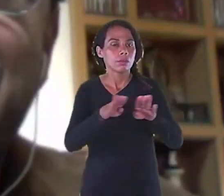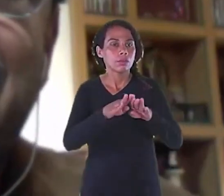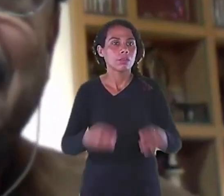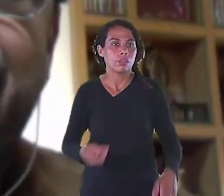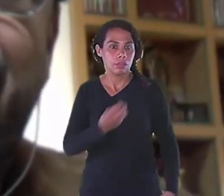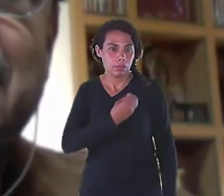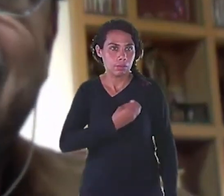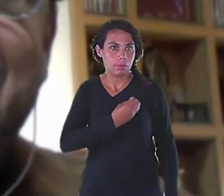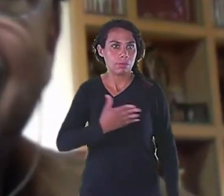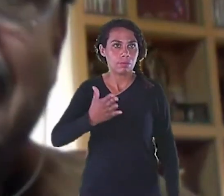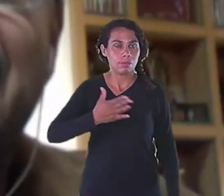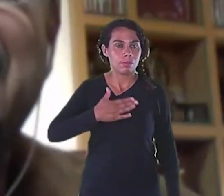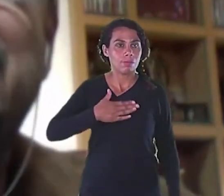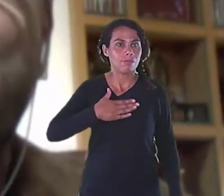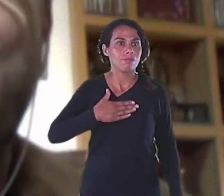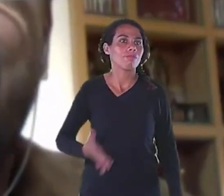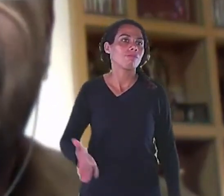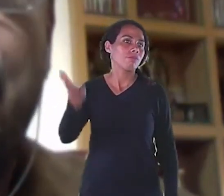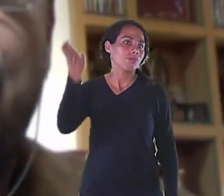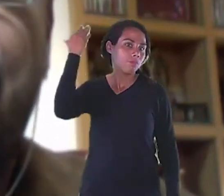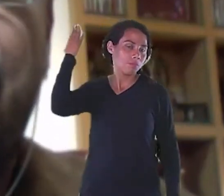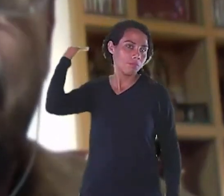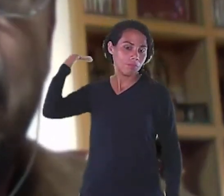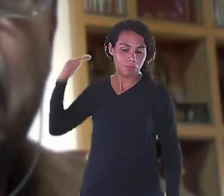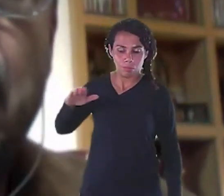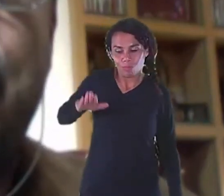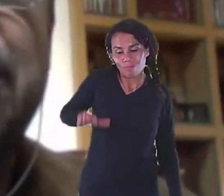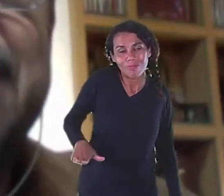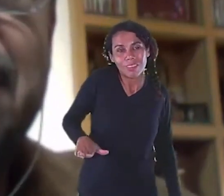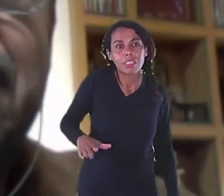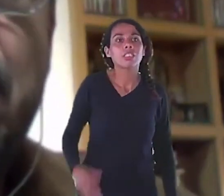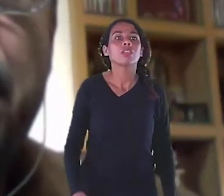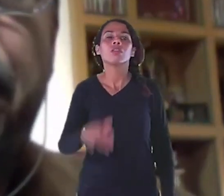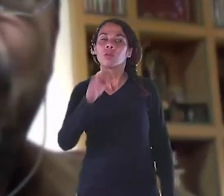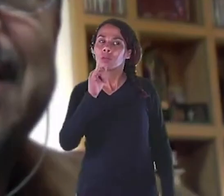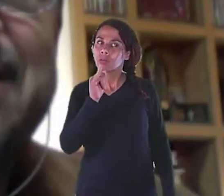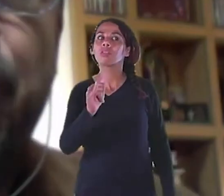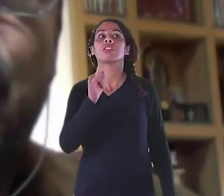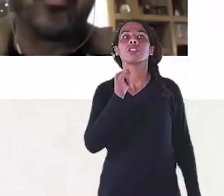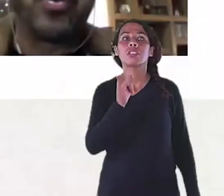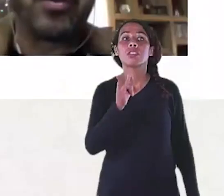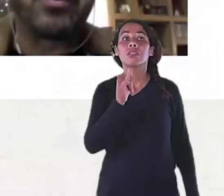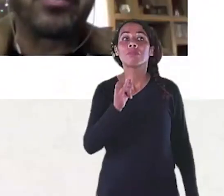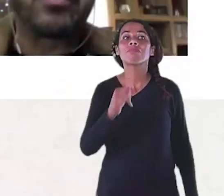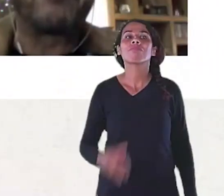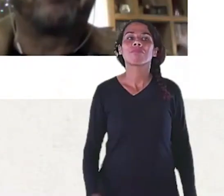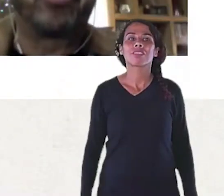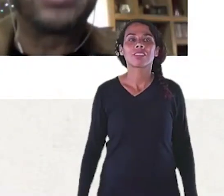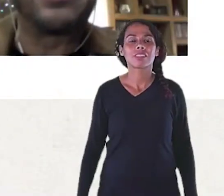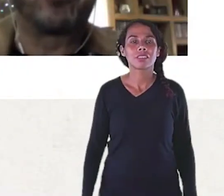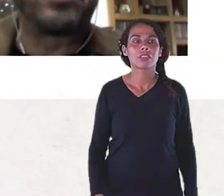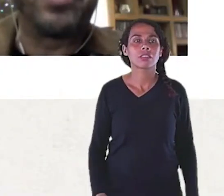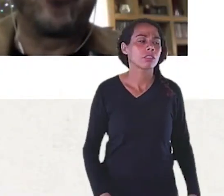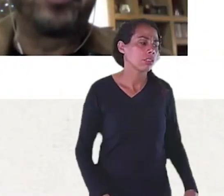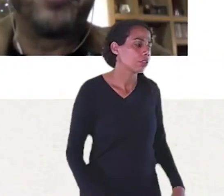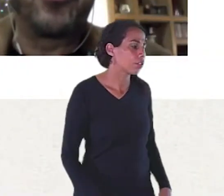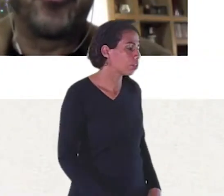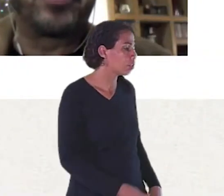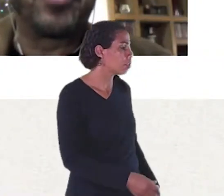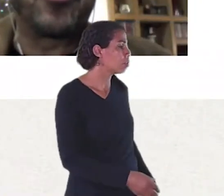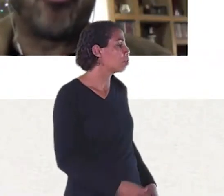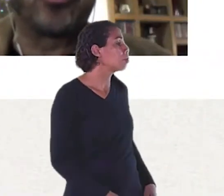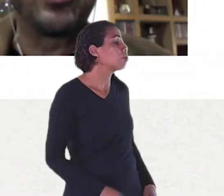caso Que eu conto Na infância Ele tem relação Com design Conta Qual o caso Por exemplo Por exemplo O